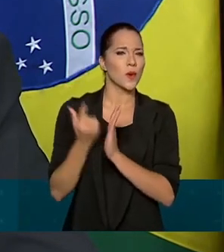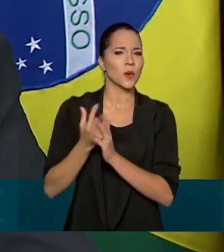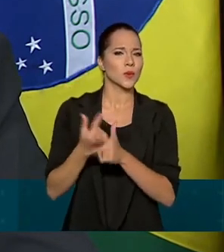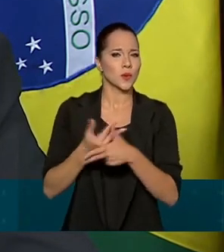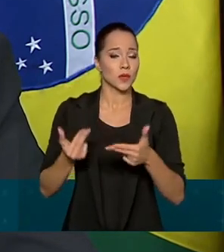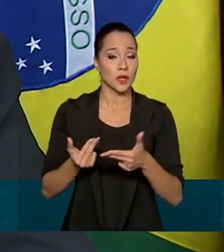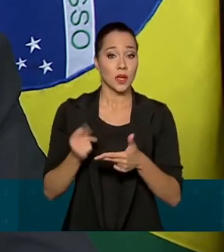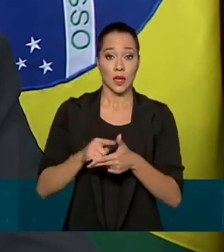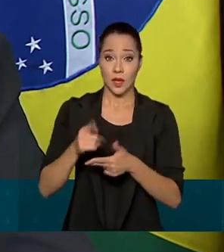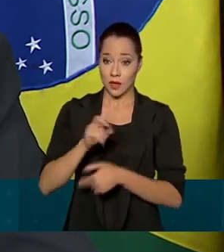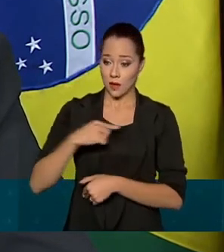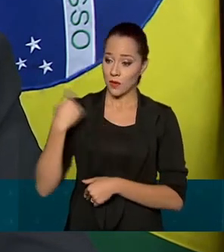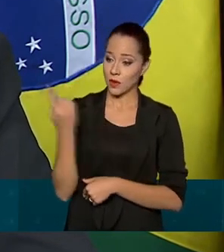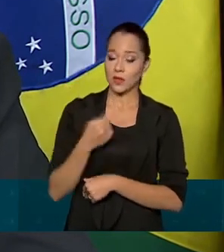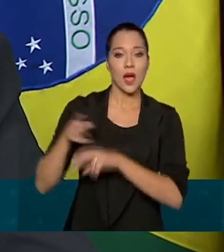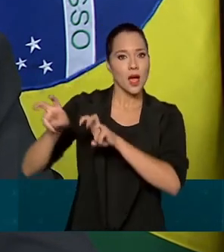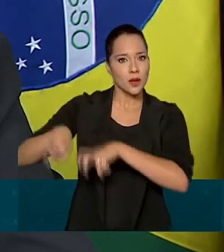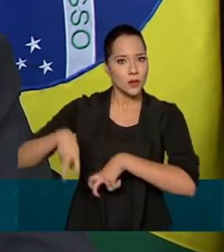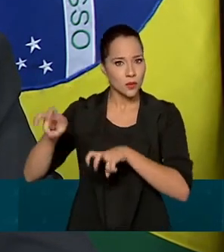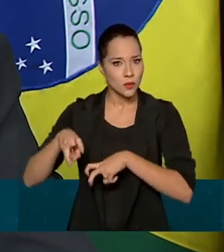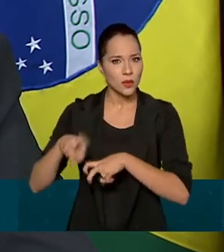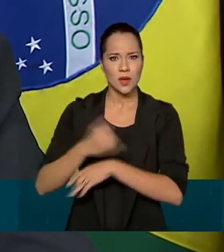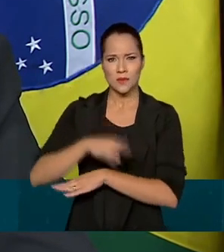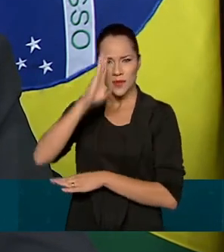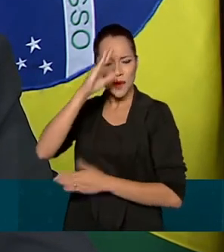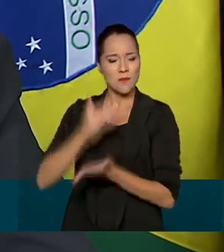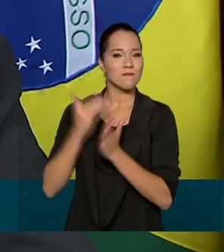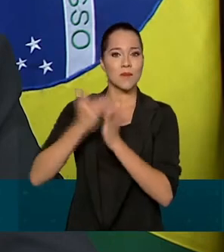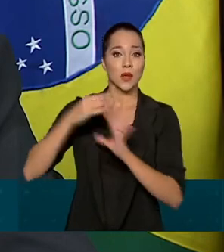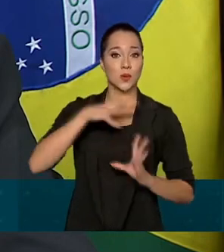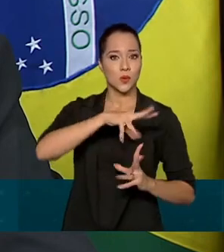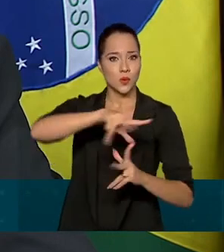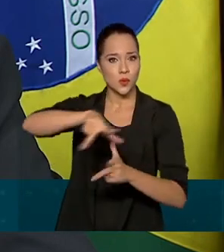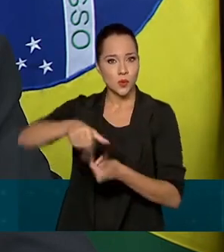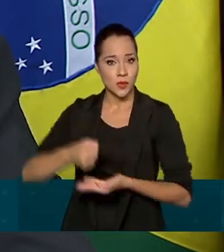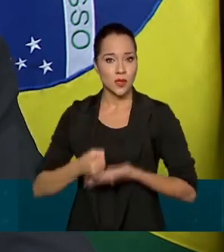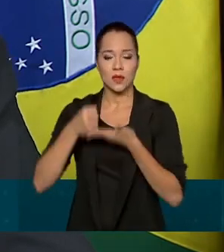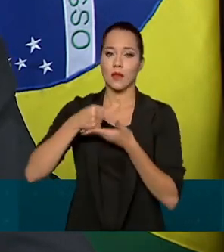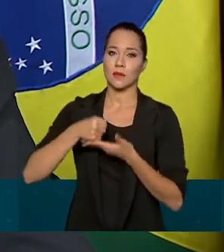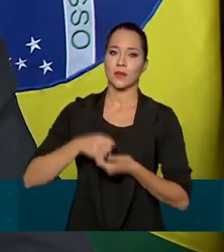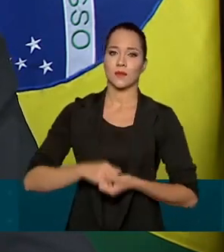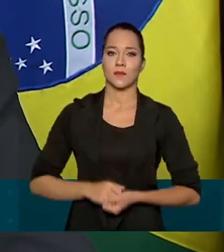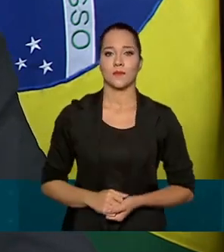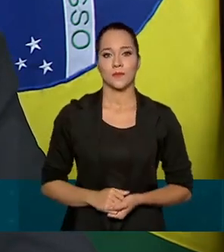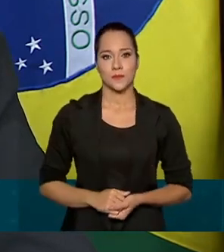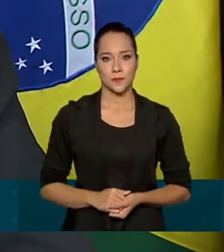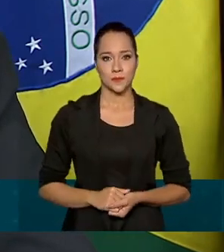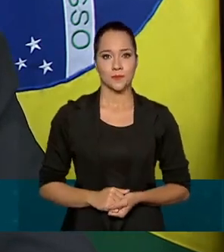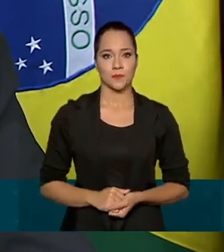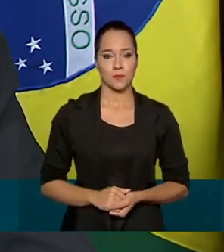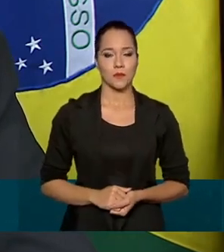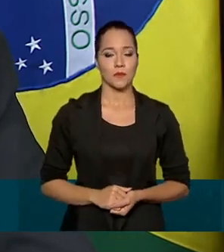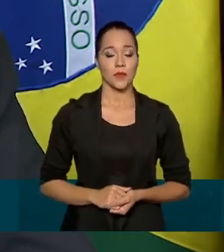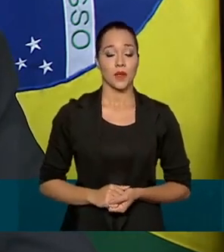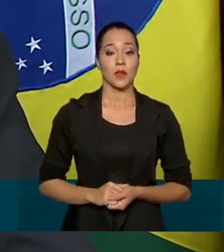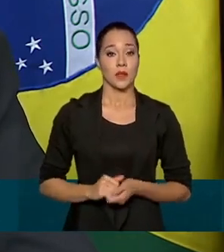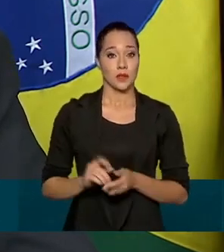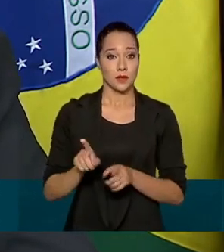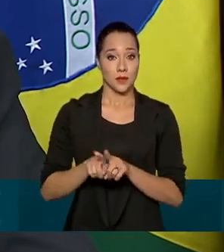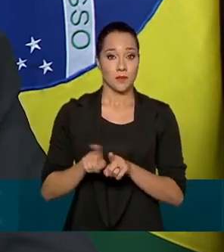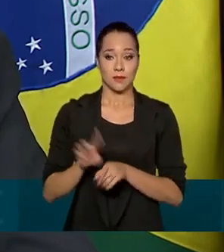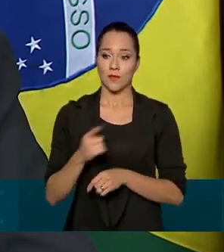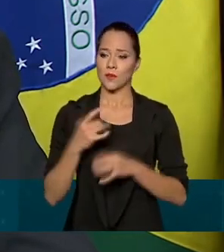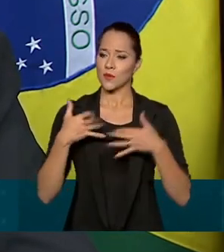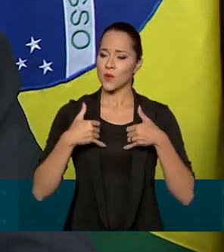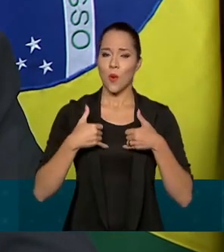da nossa agricultura uma das mais sustentáveis do planeta. Temos orgulho de conservar